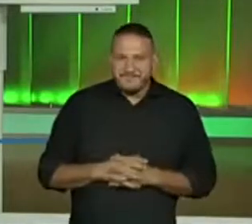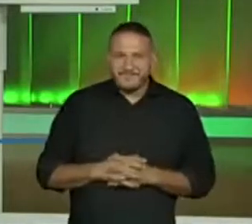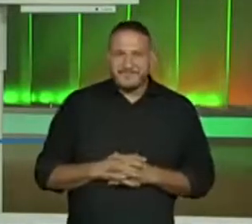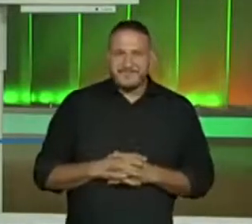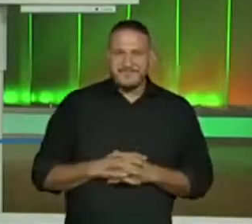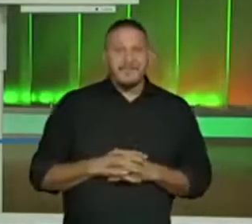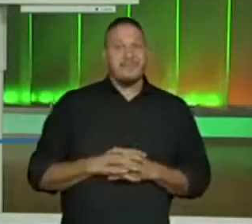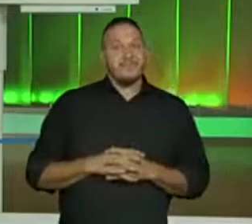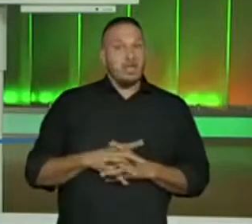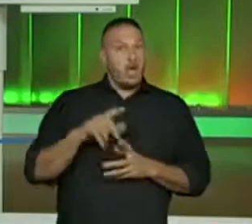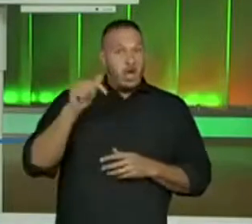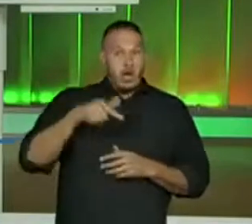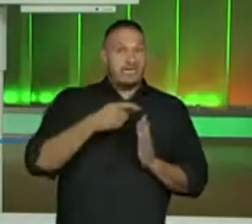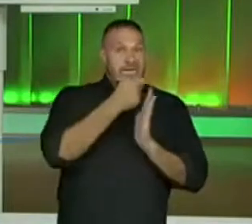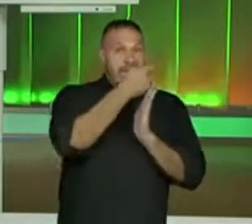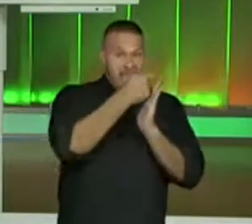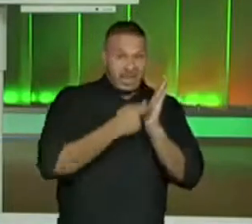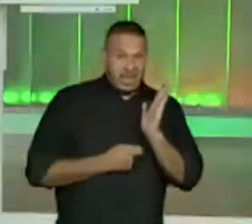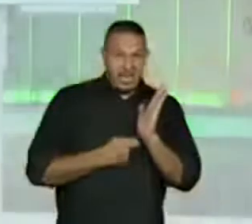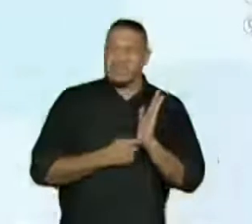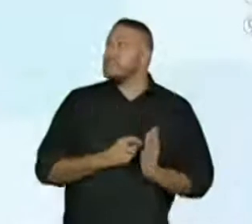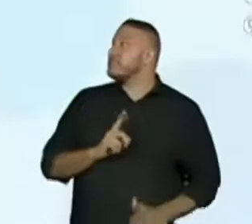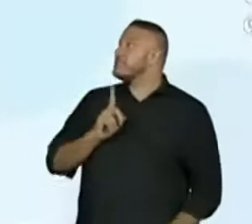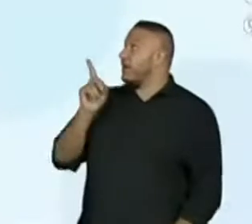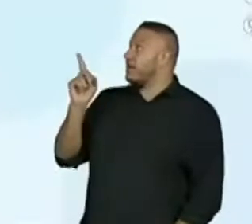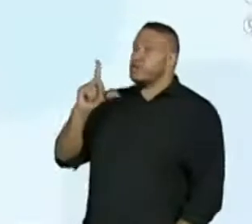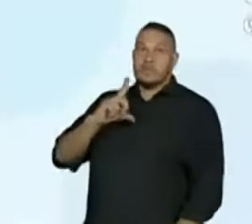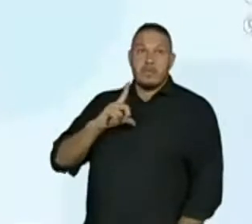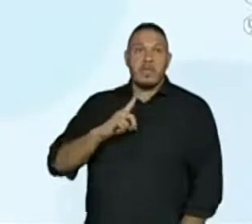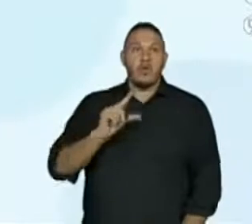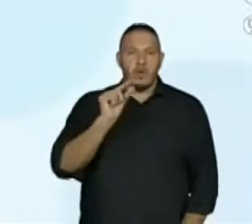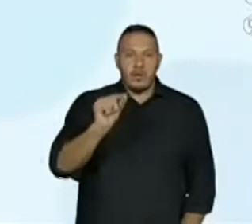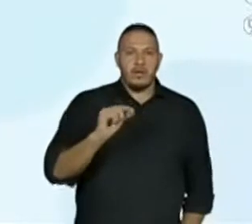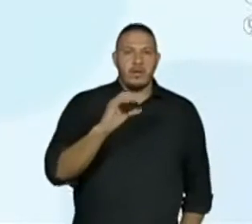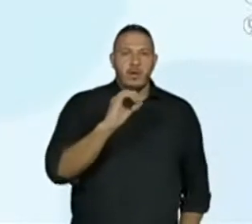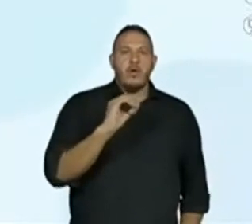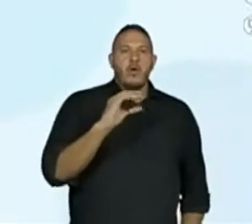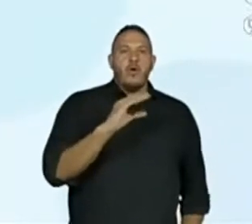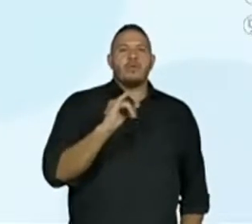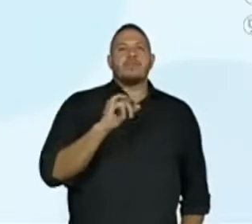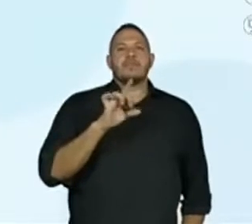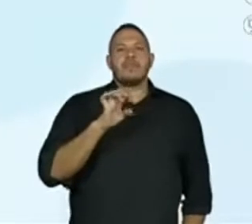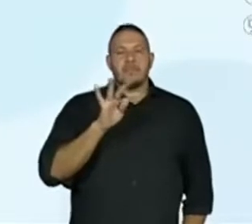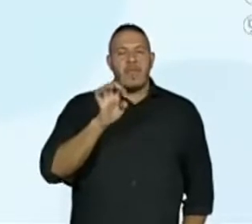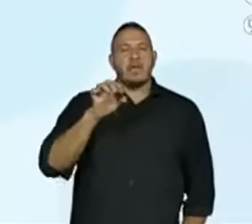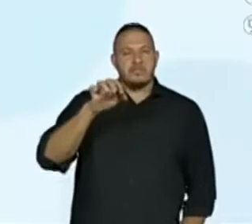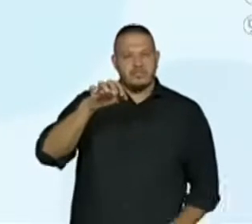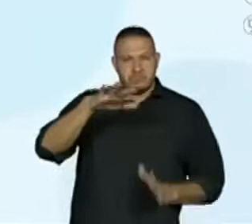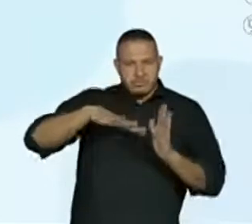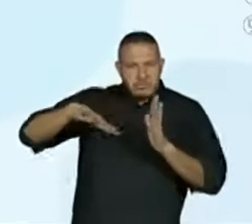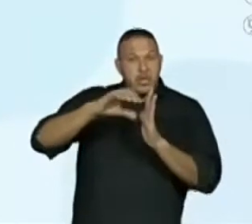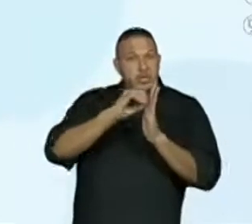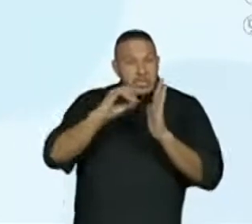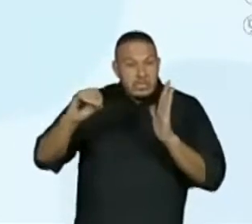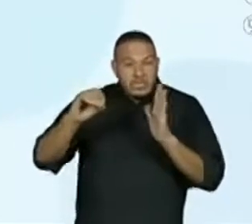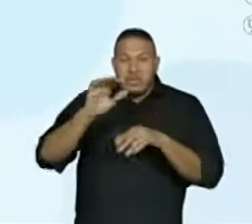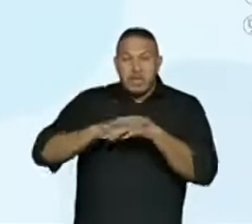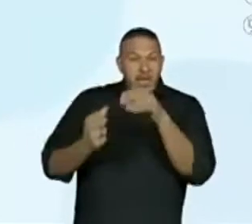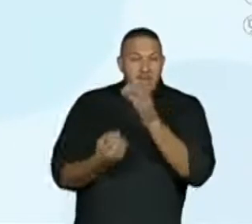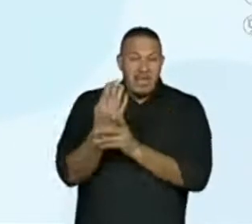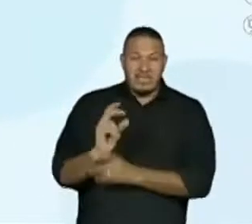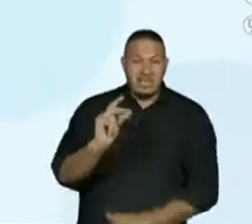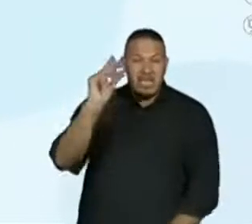aqui no texto o Ocidente se acostumou às constelações criadas na Grécia